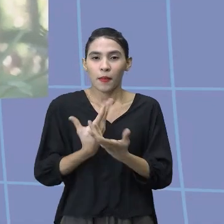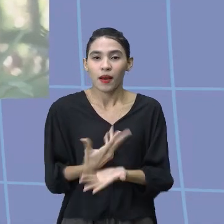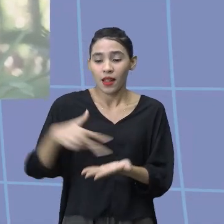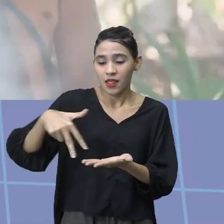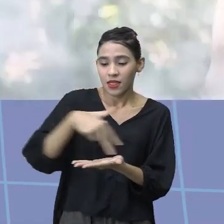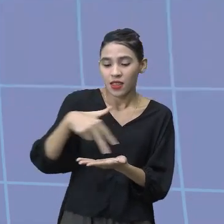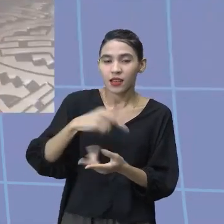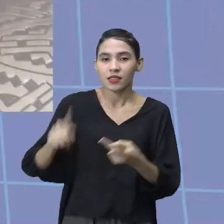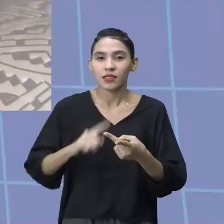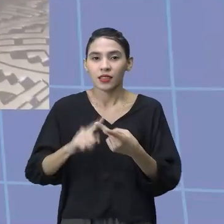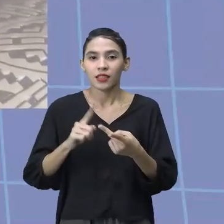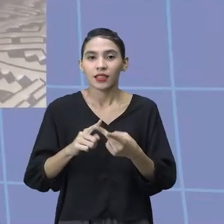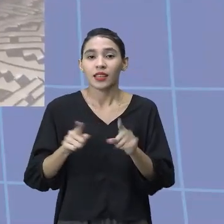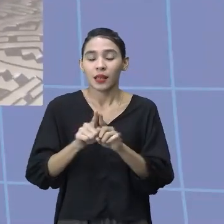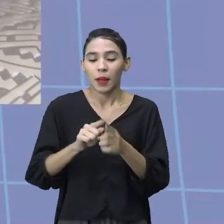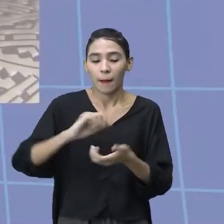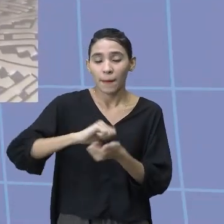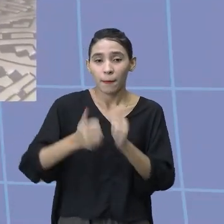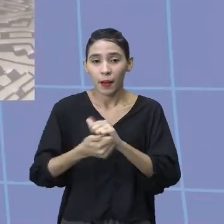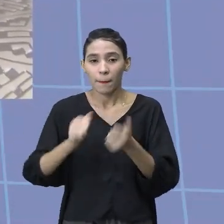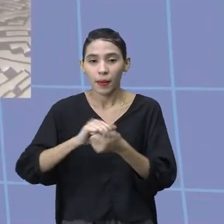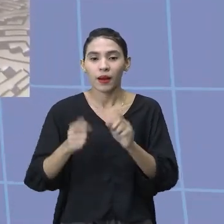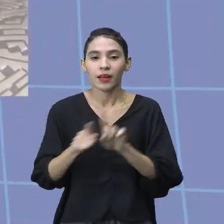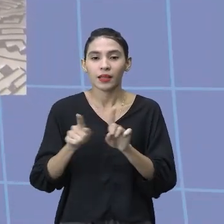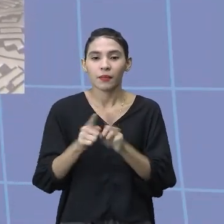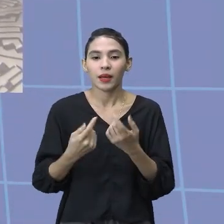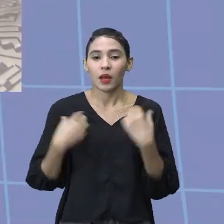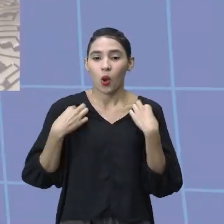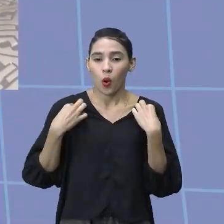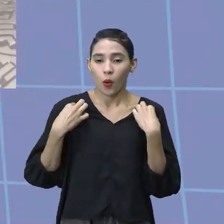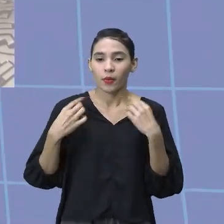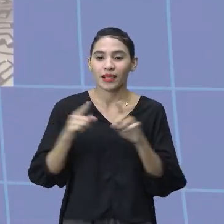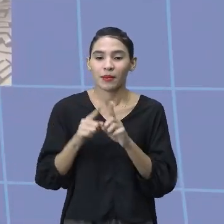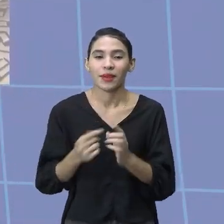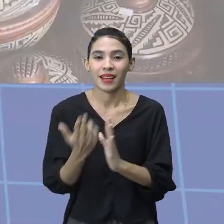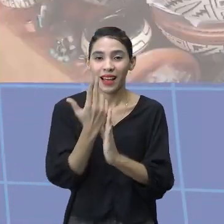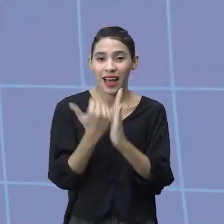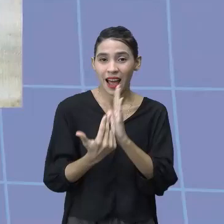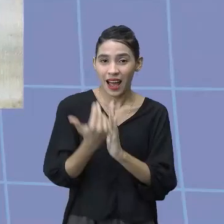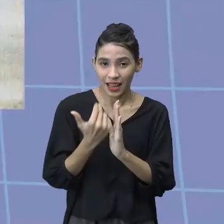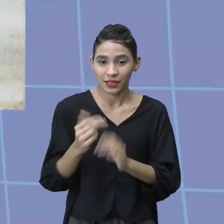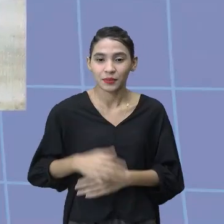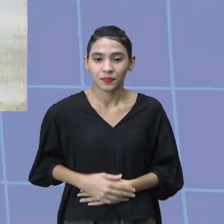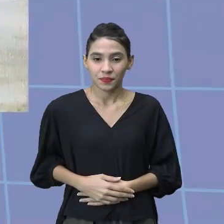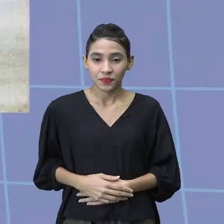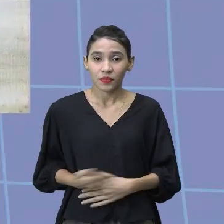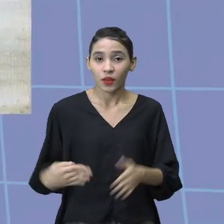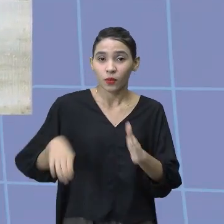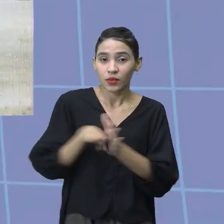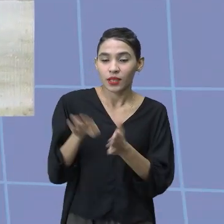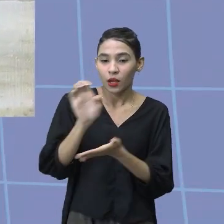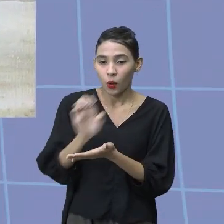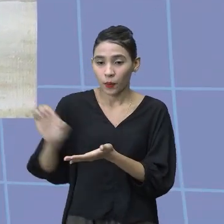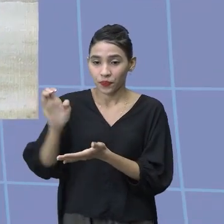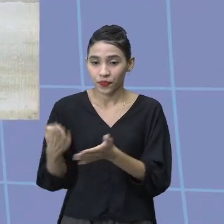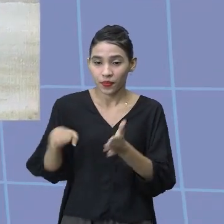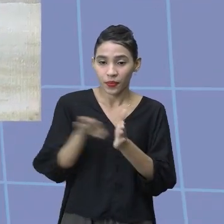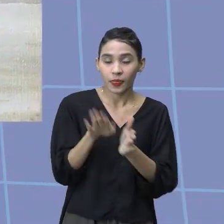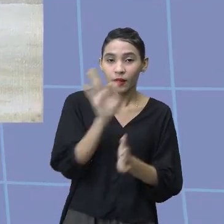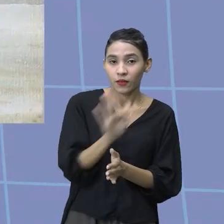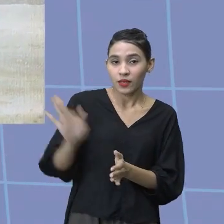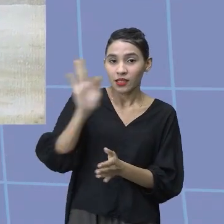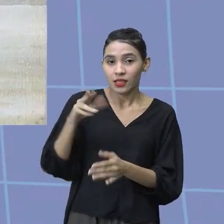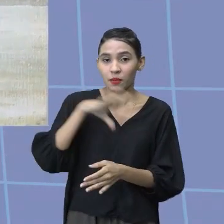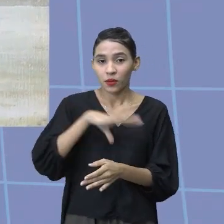dança, através da cerâmica, através do seu vestuário, através da arte plumária. Com a chegada dos europeus, os franceses,